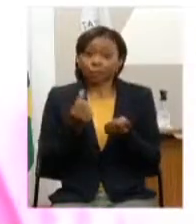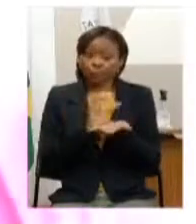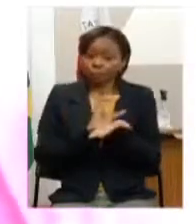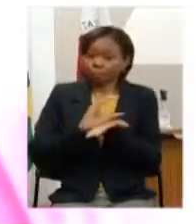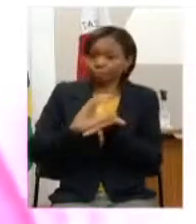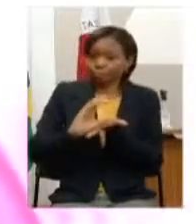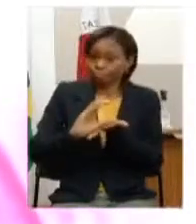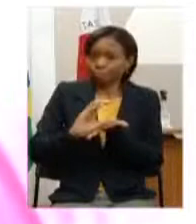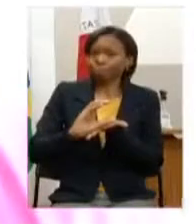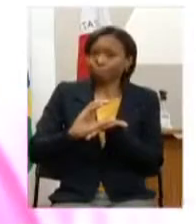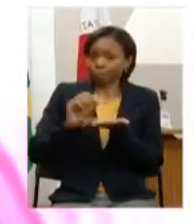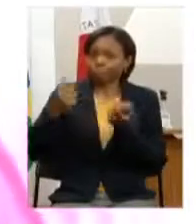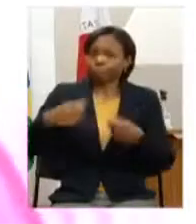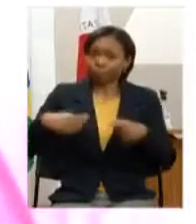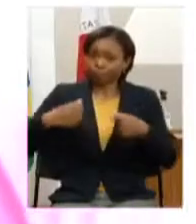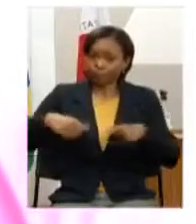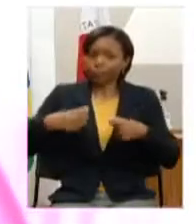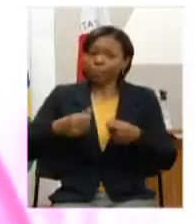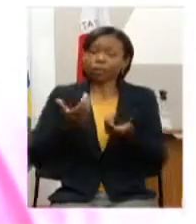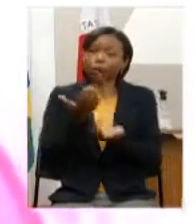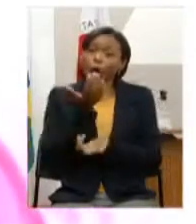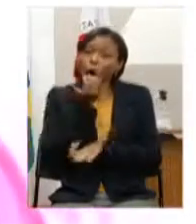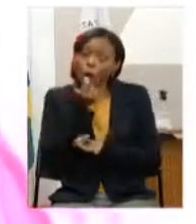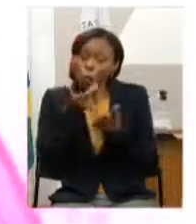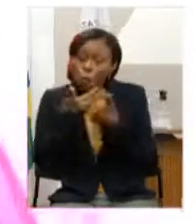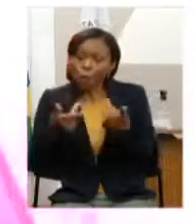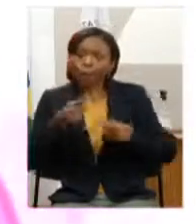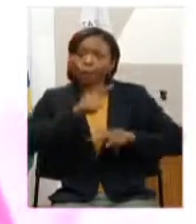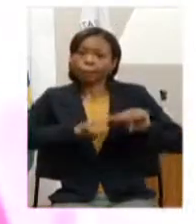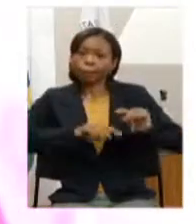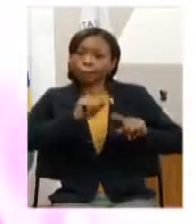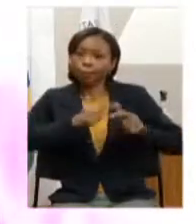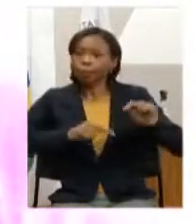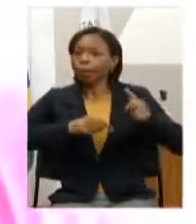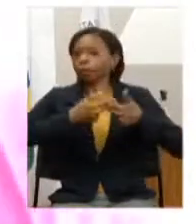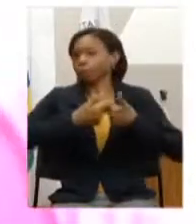no plantel na alimentação insumo de uma forma geral